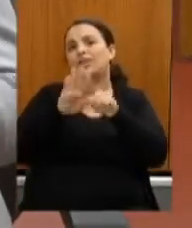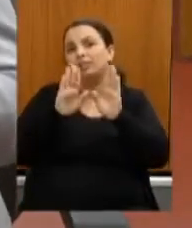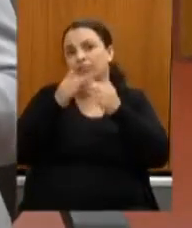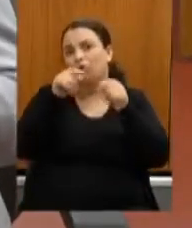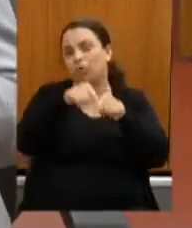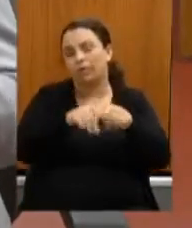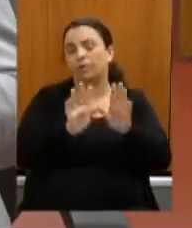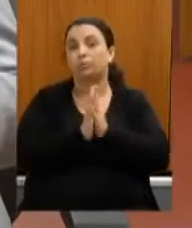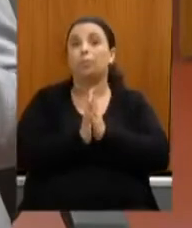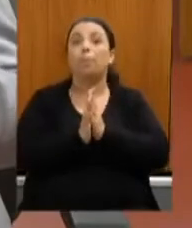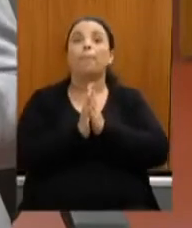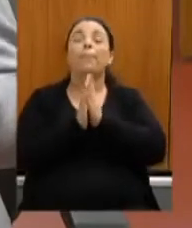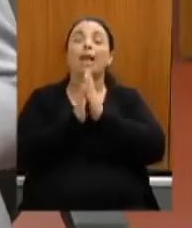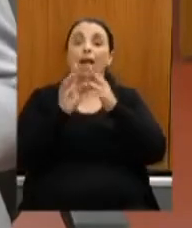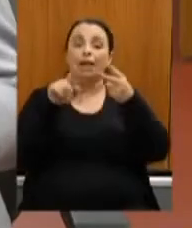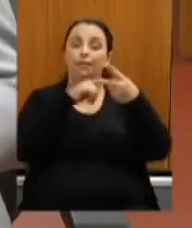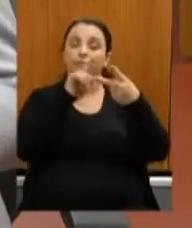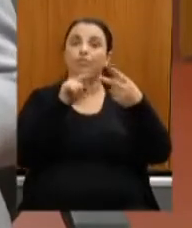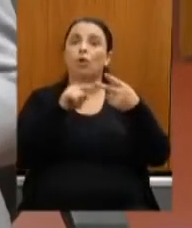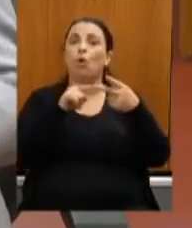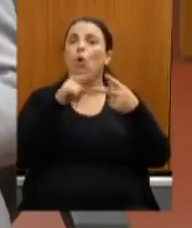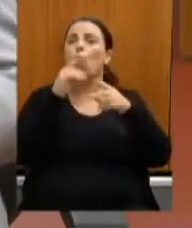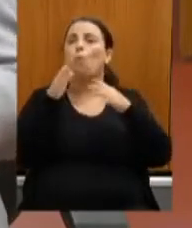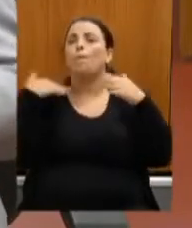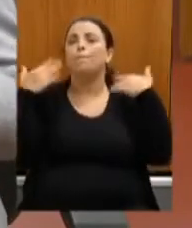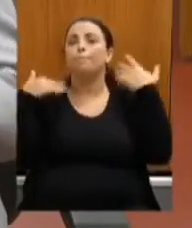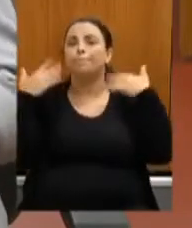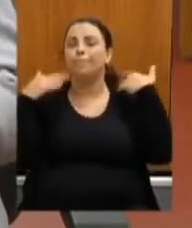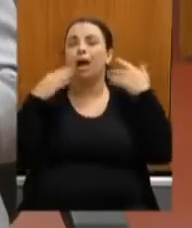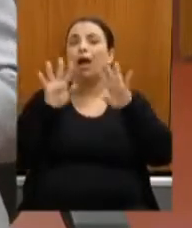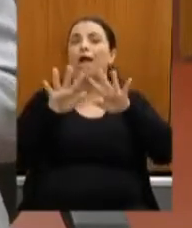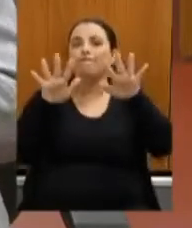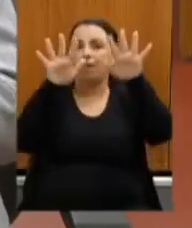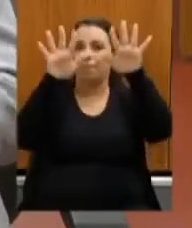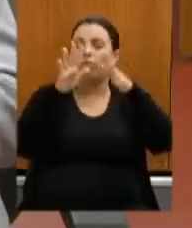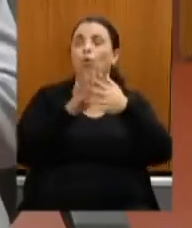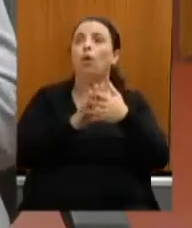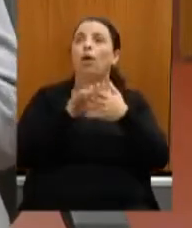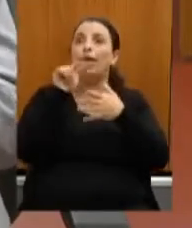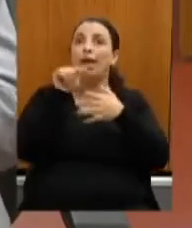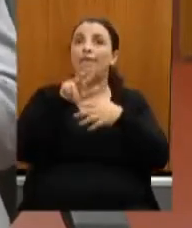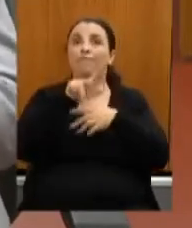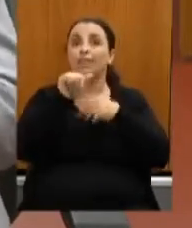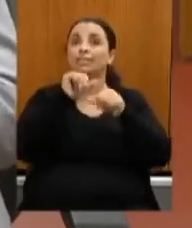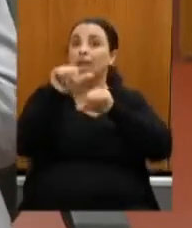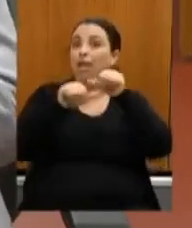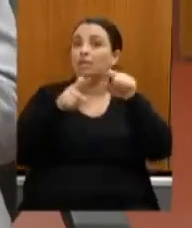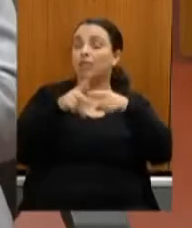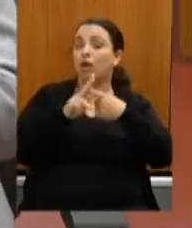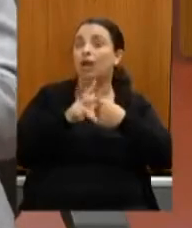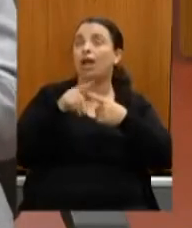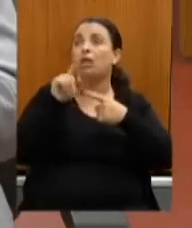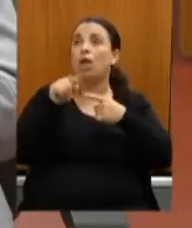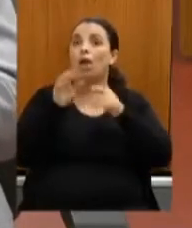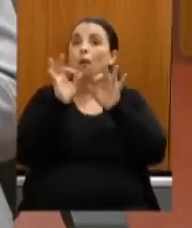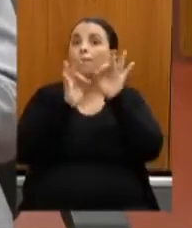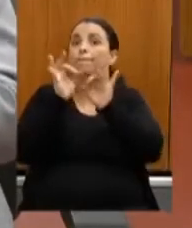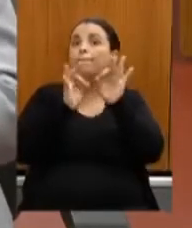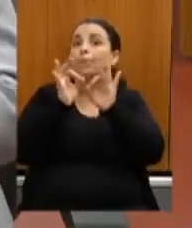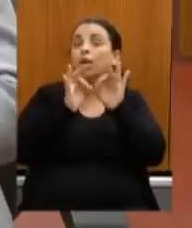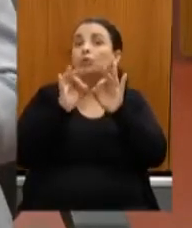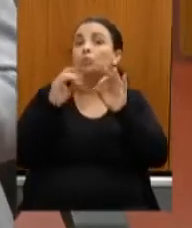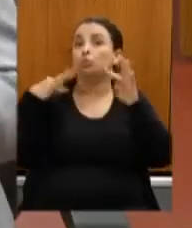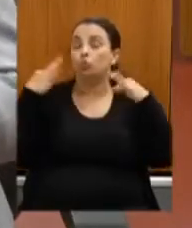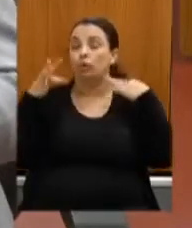ele vai ser restaurado e há um plano de implementação do turismo então não é o IEFA que fez juntamente